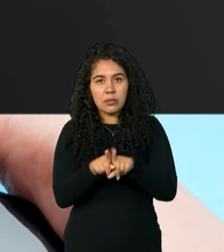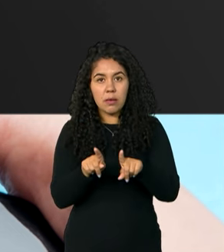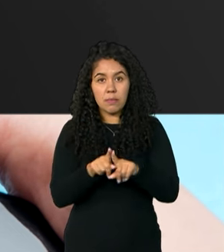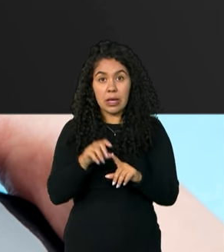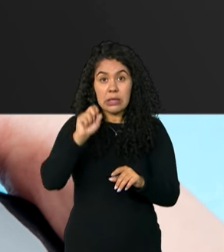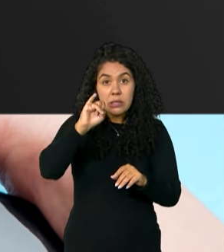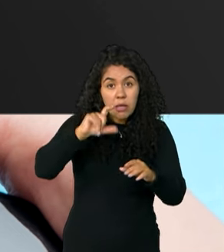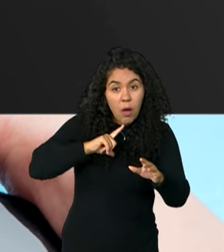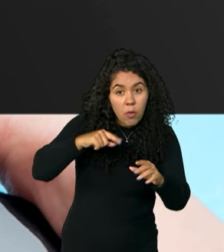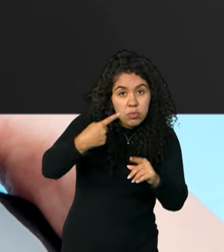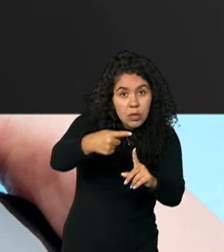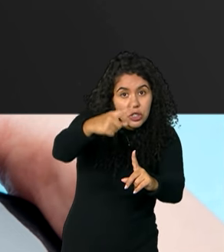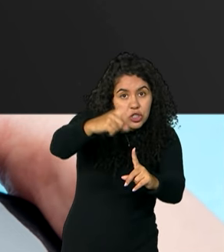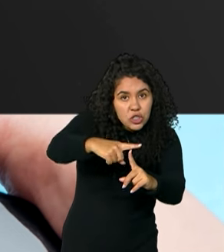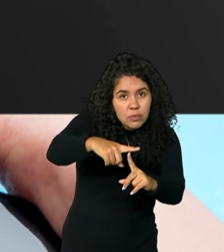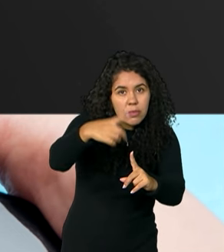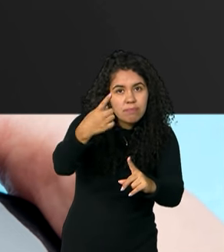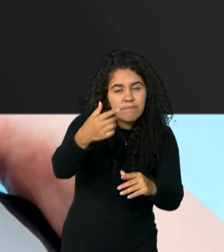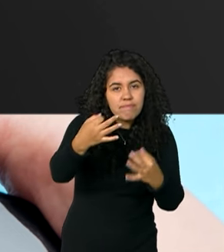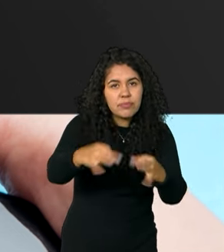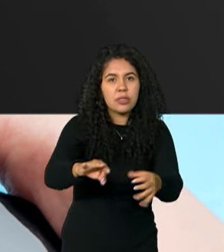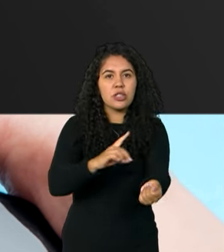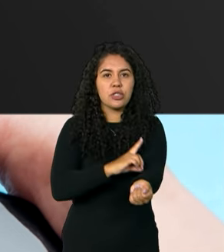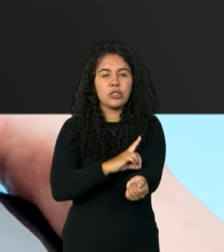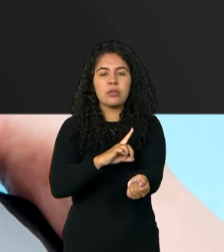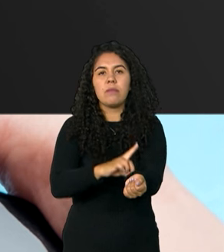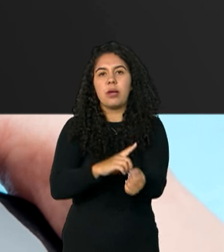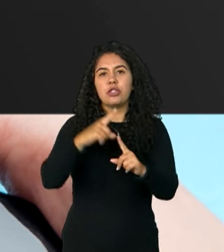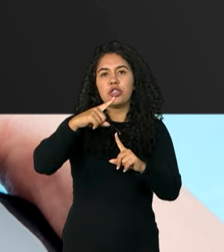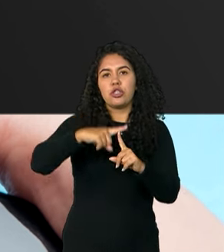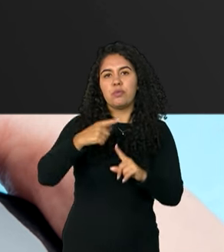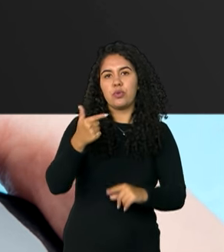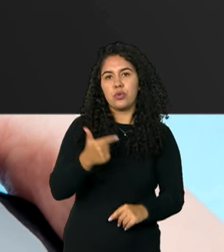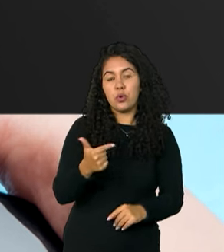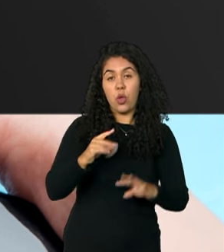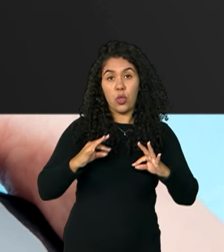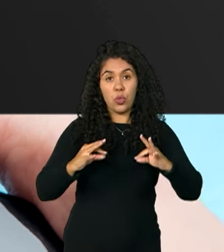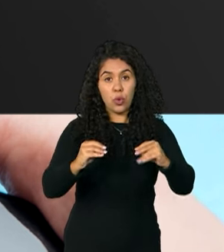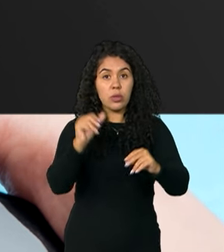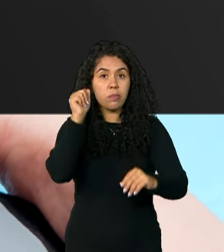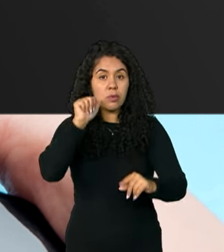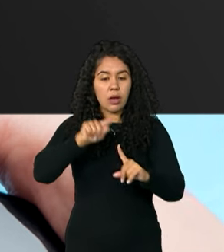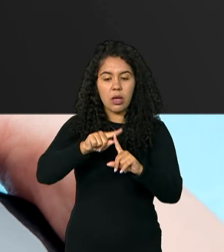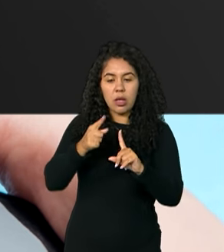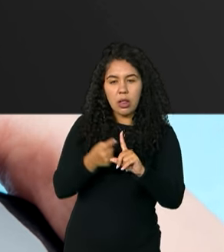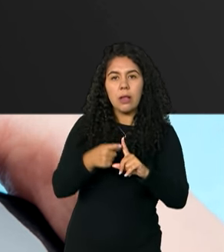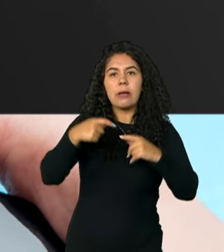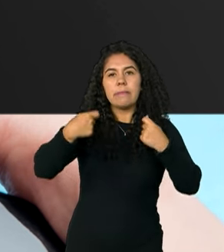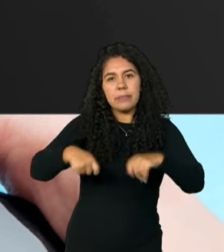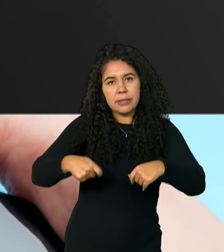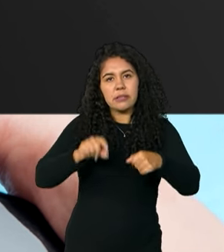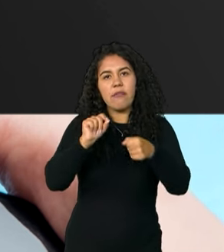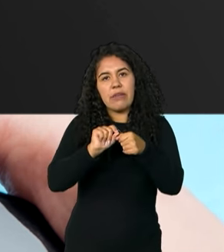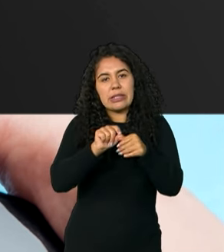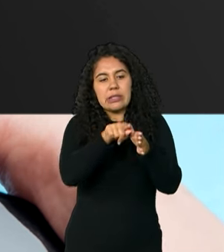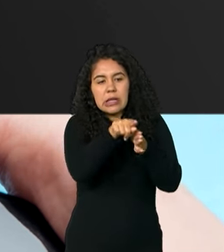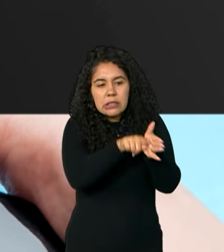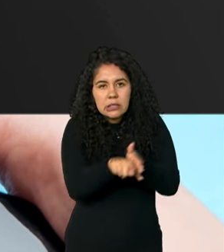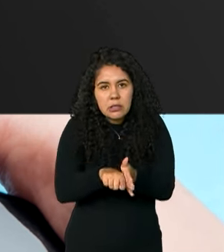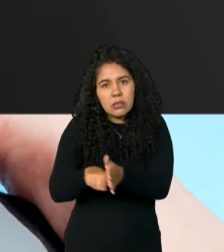classificada como diabetes tipo 2. Toda gestante deve fazer o exame de diabetes